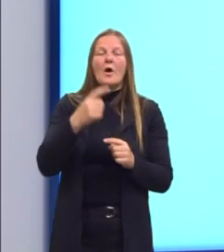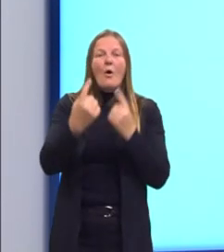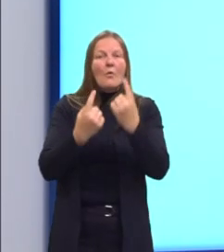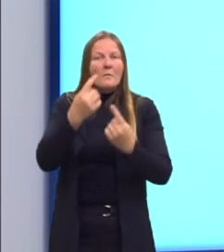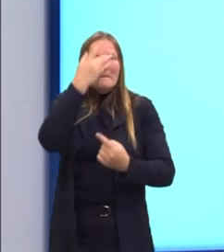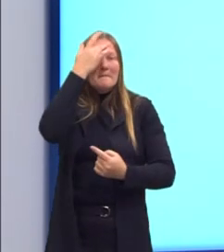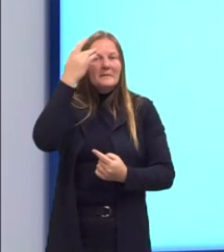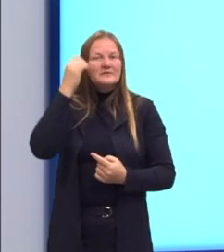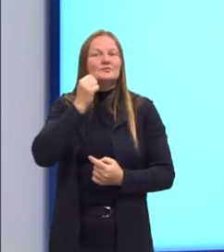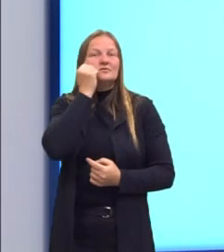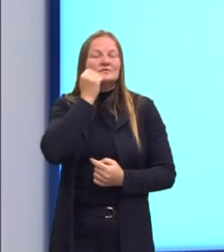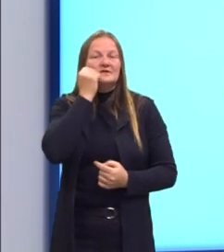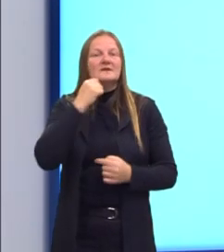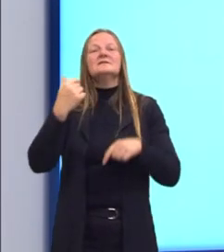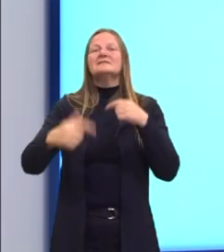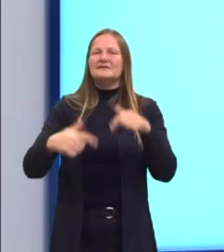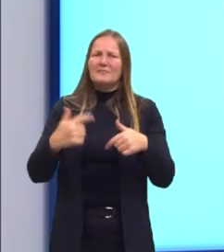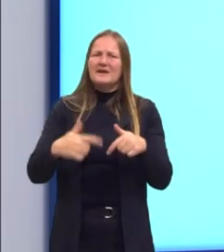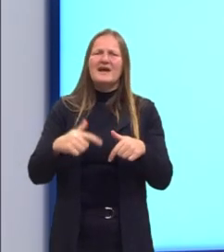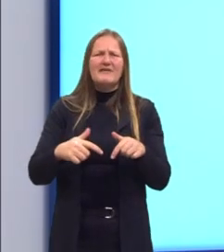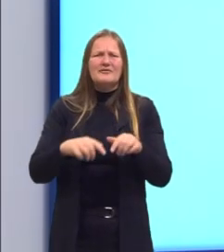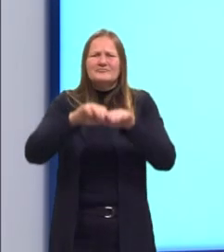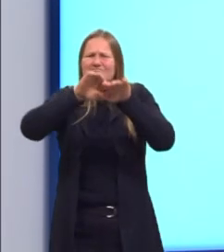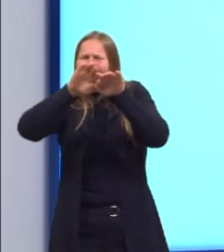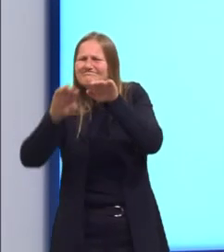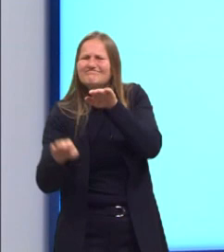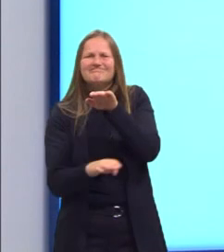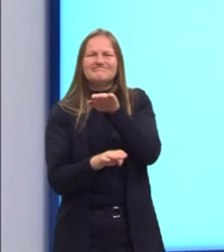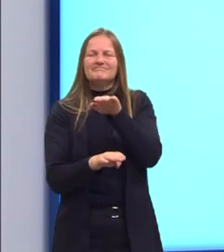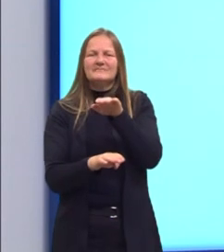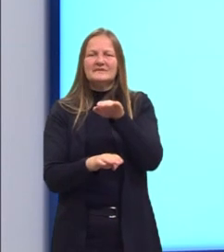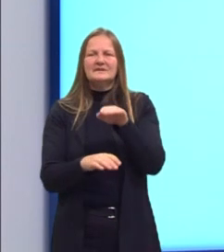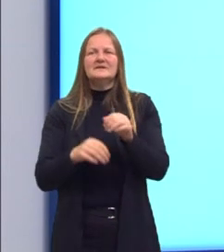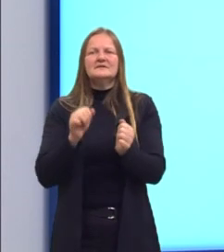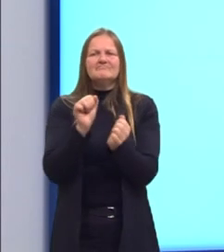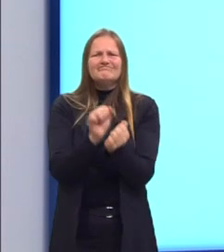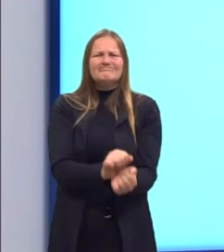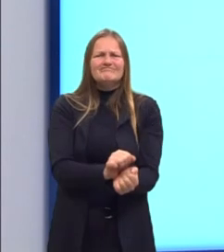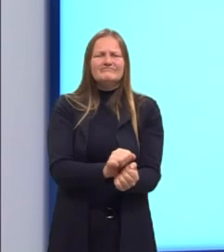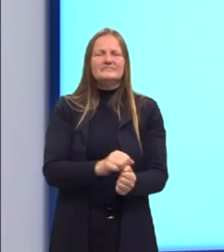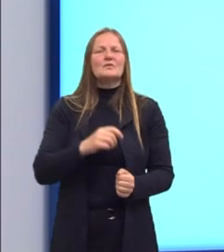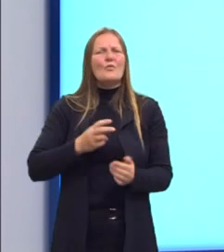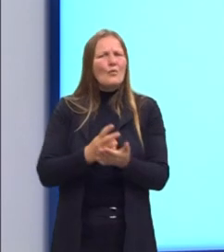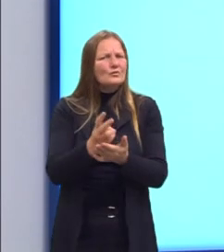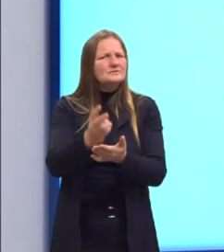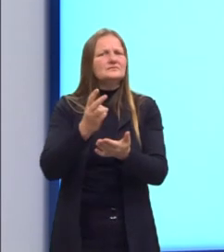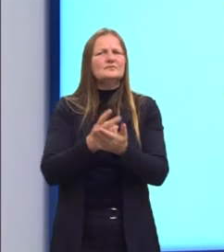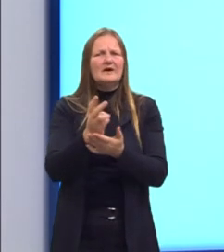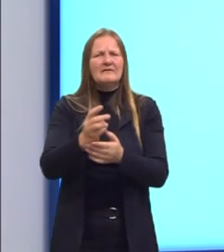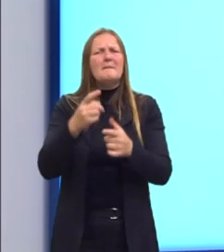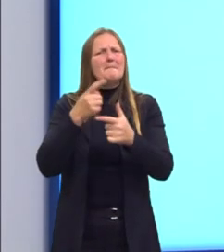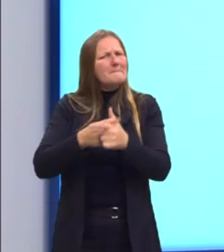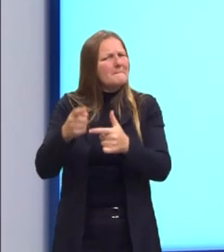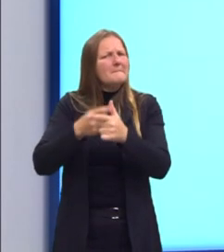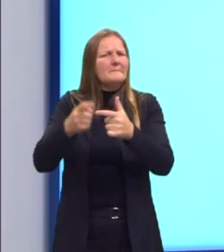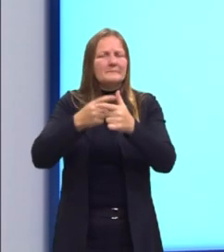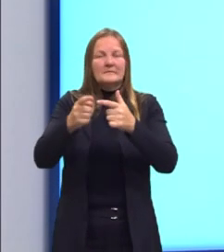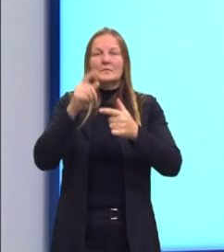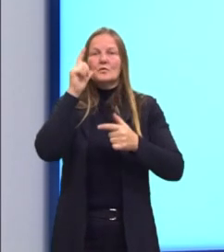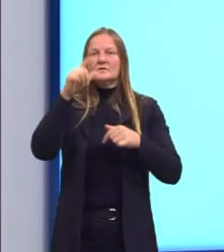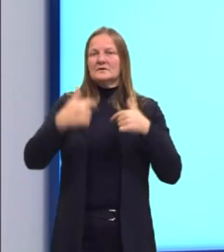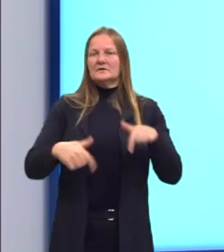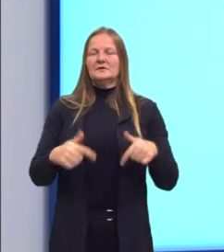continuaram trabalhando em situações análogas à escravidão. Elas continuaram tendo muitos problemas para conseguir